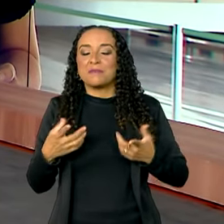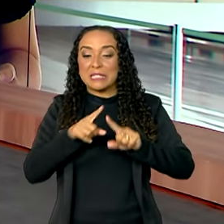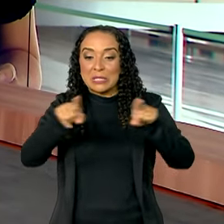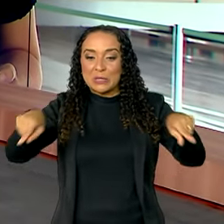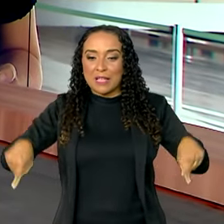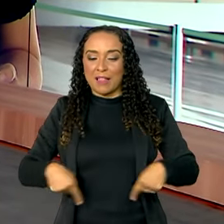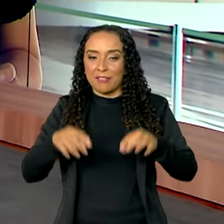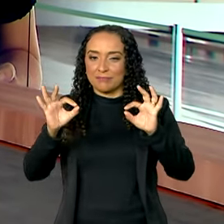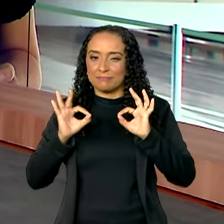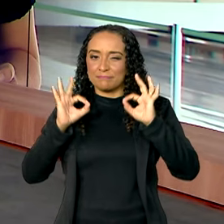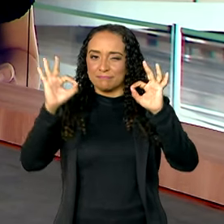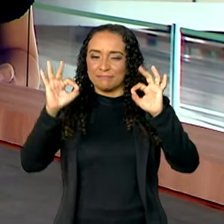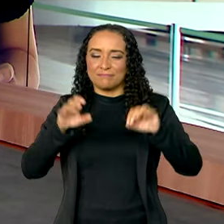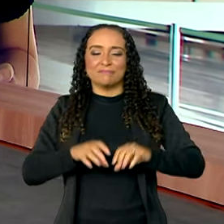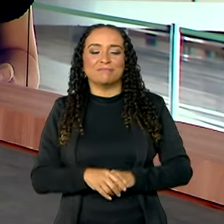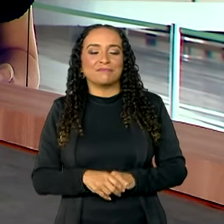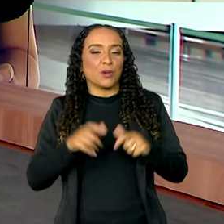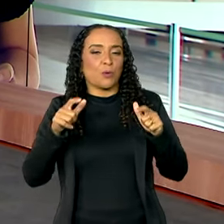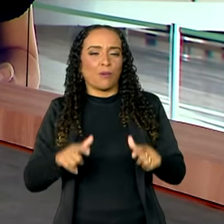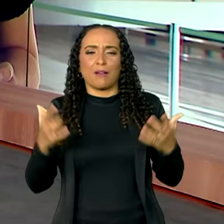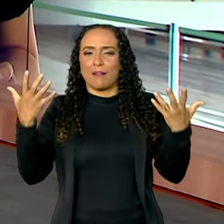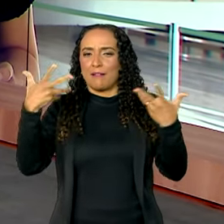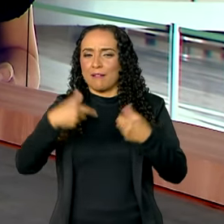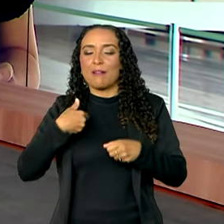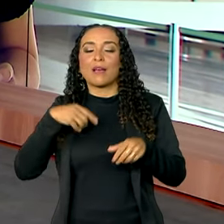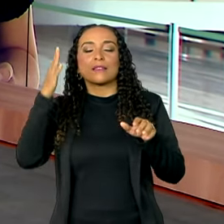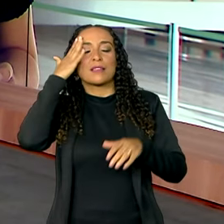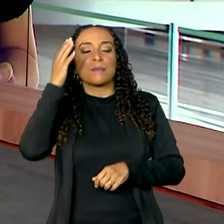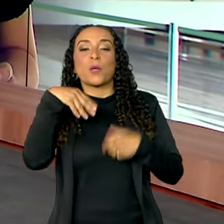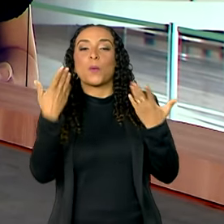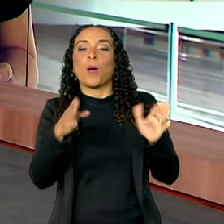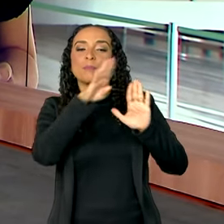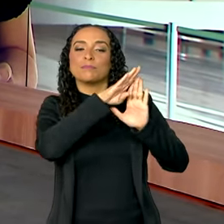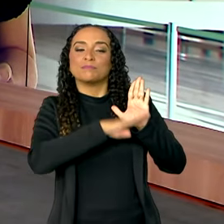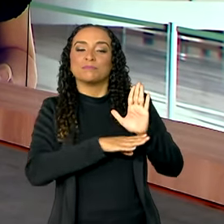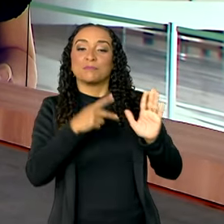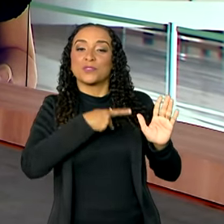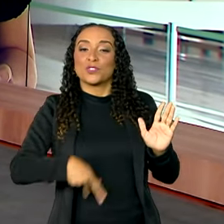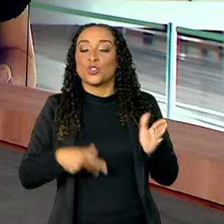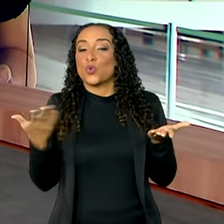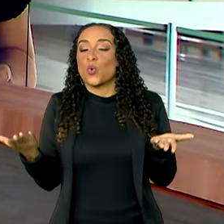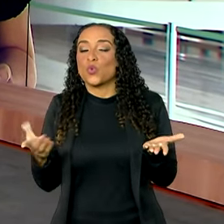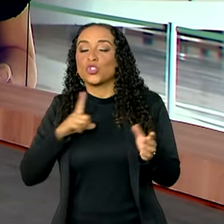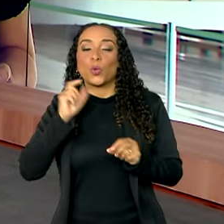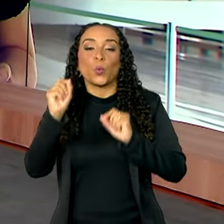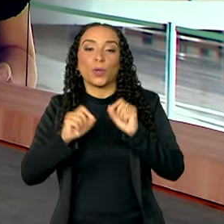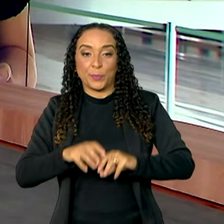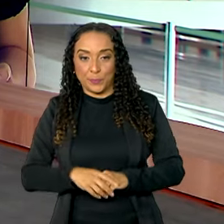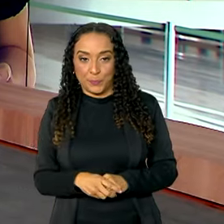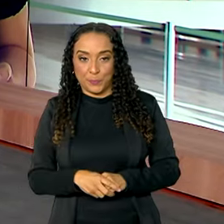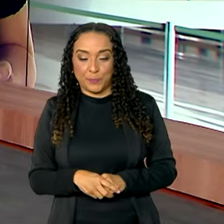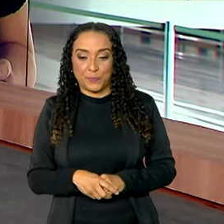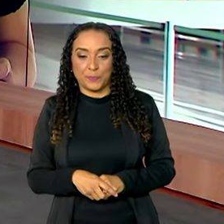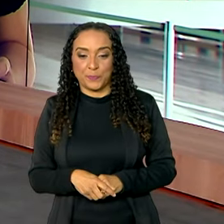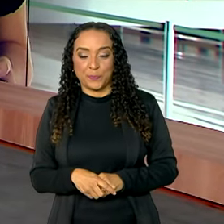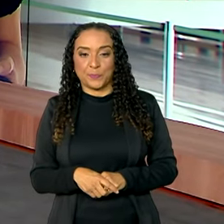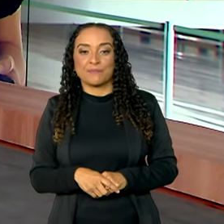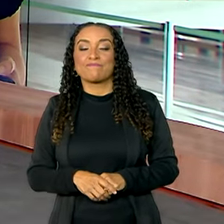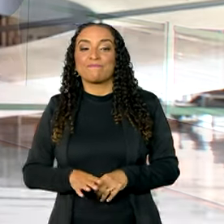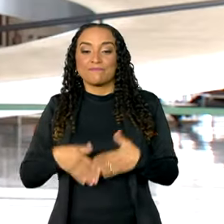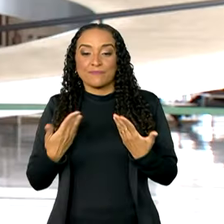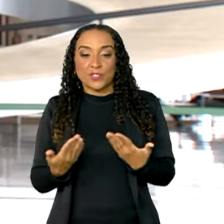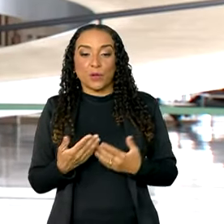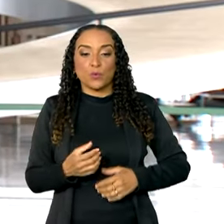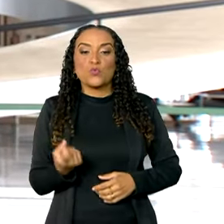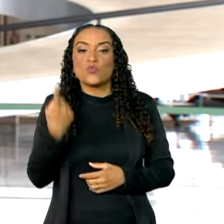Salão Nobre, nesse lugar tão bonito e eu quero saber a agenda do presidente hoje. O que está previsto? Bom,